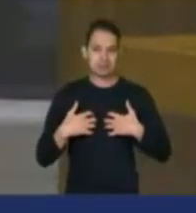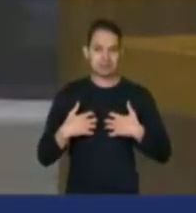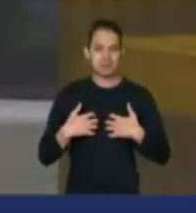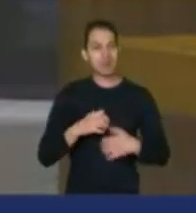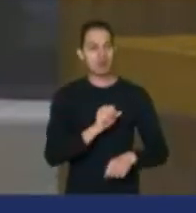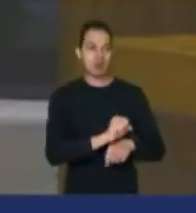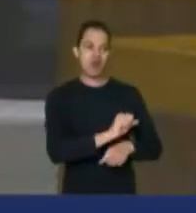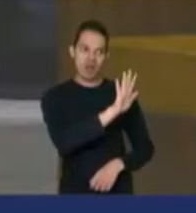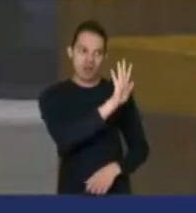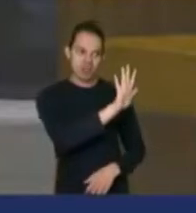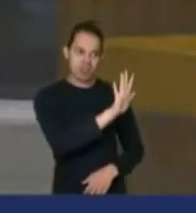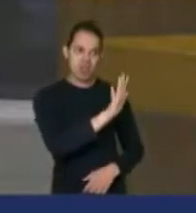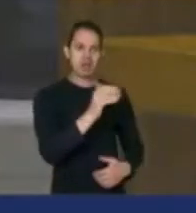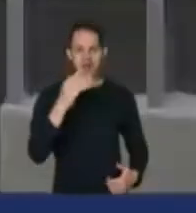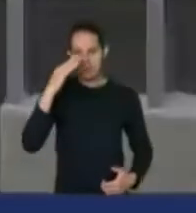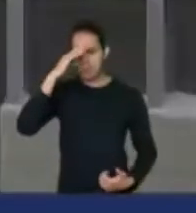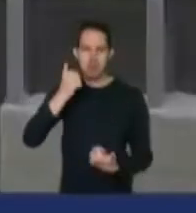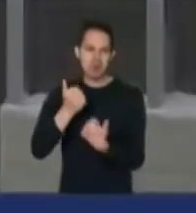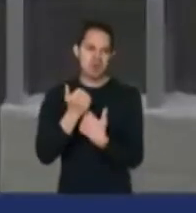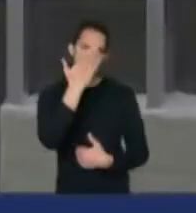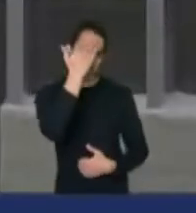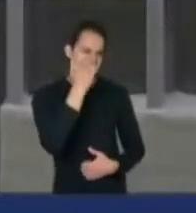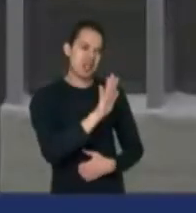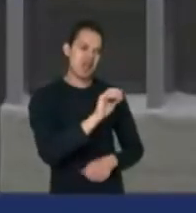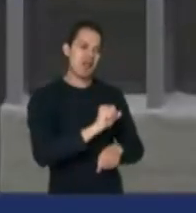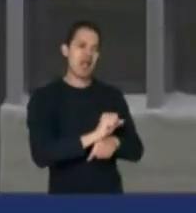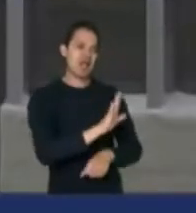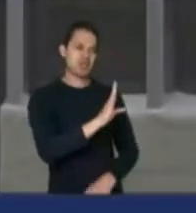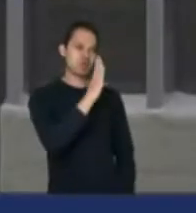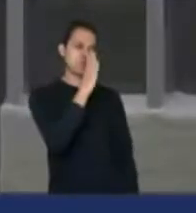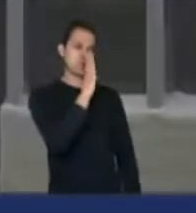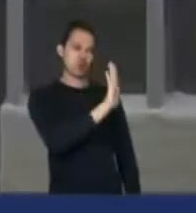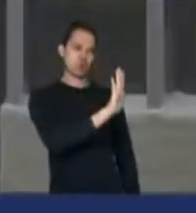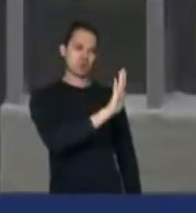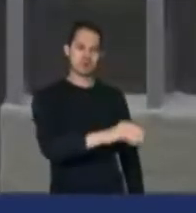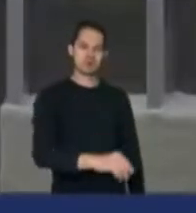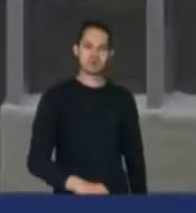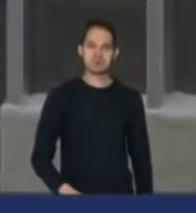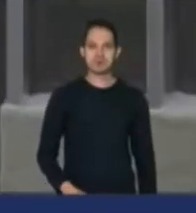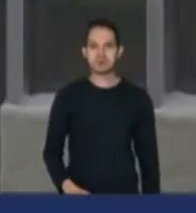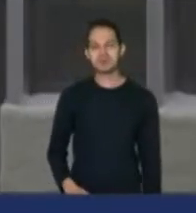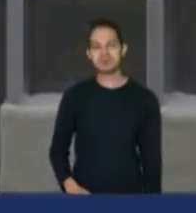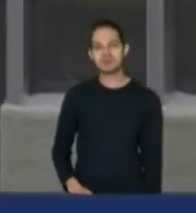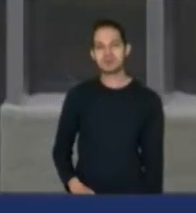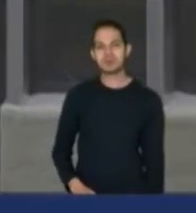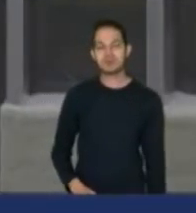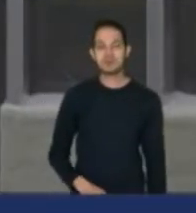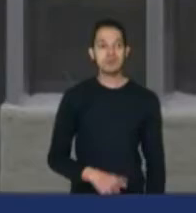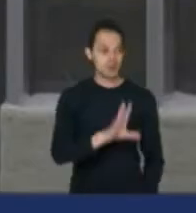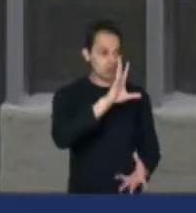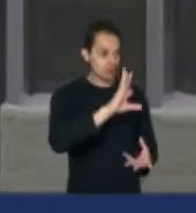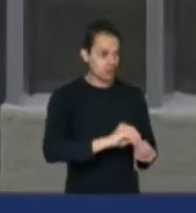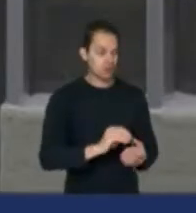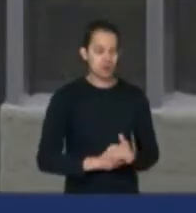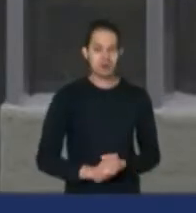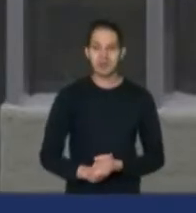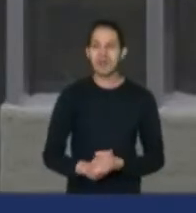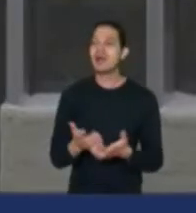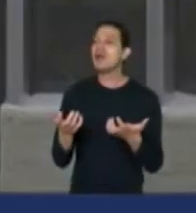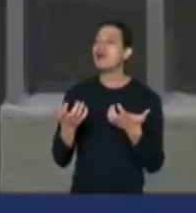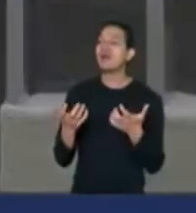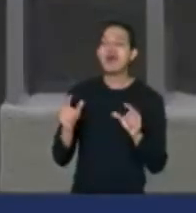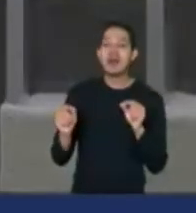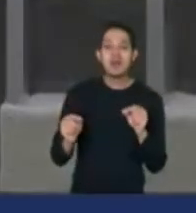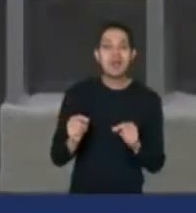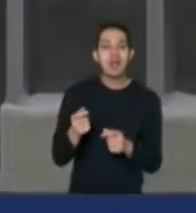bolsonaristas... concluir, deputado. Eles querem, sabe o quê? Enganar o povo.